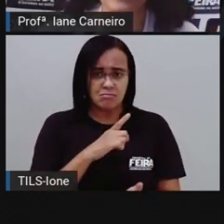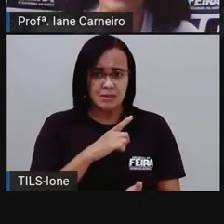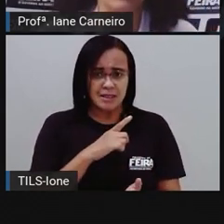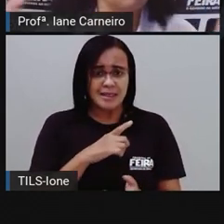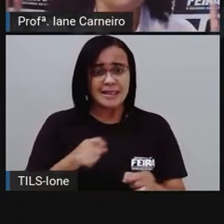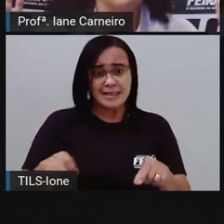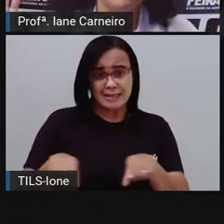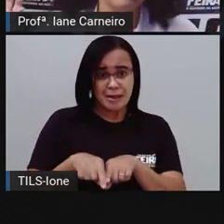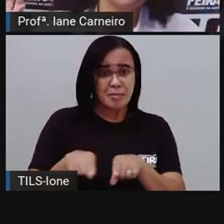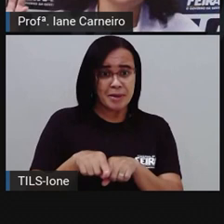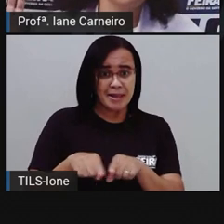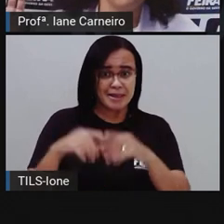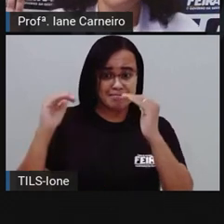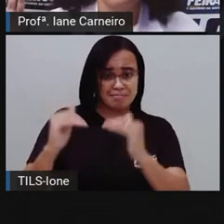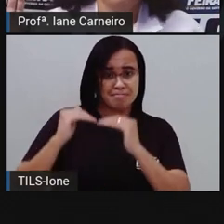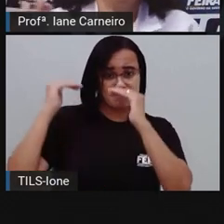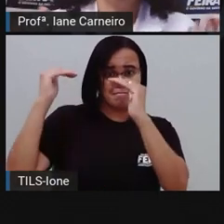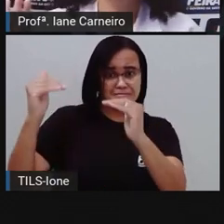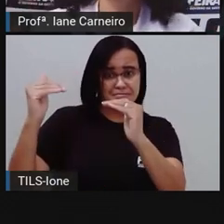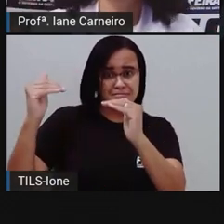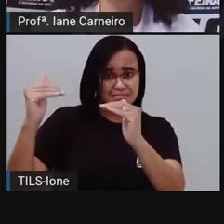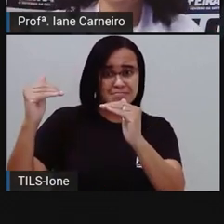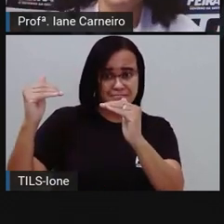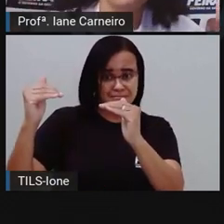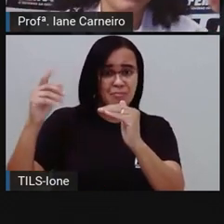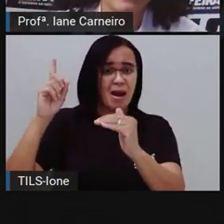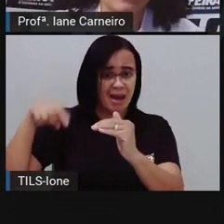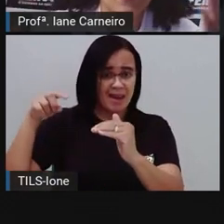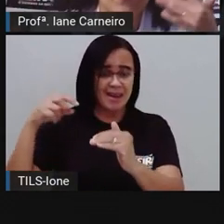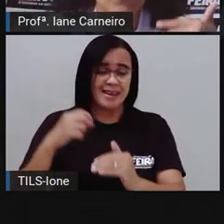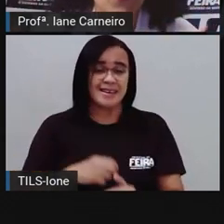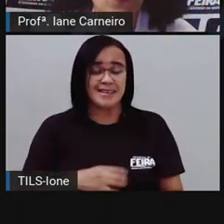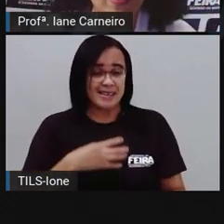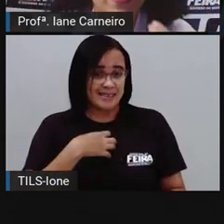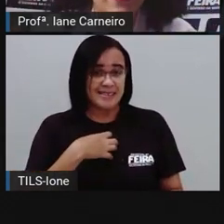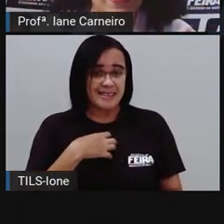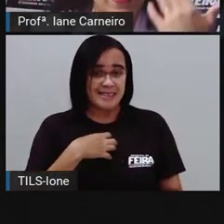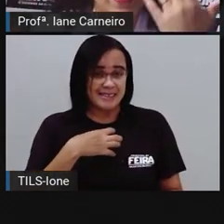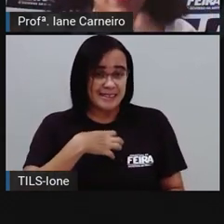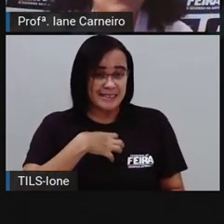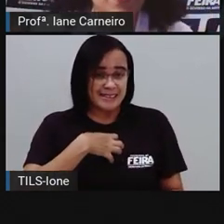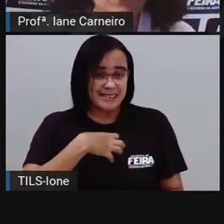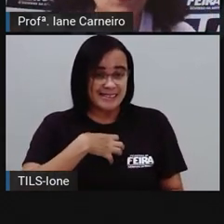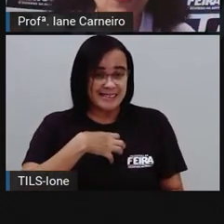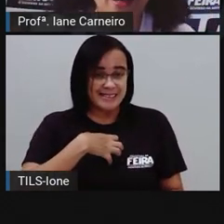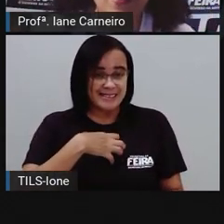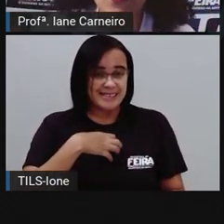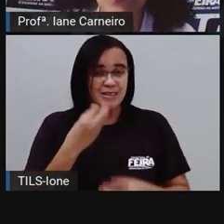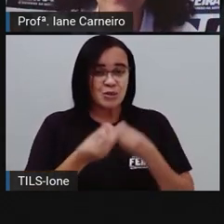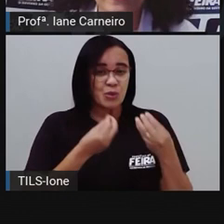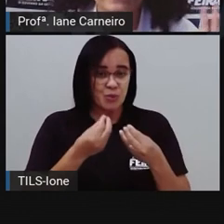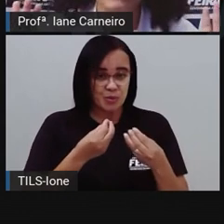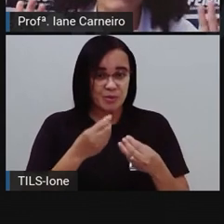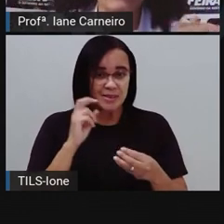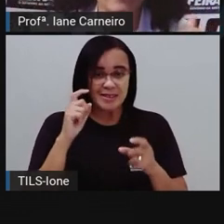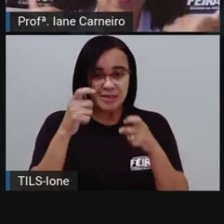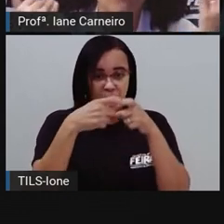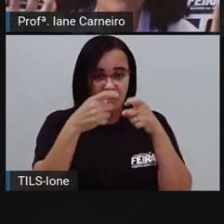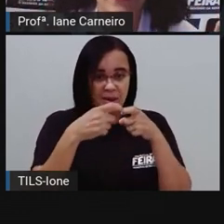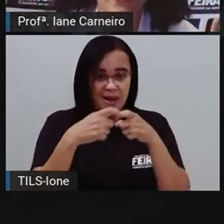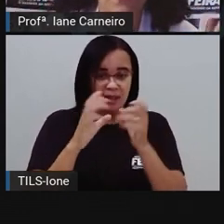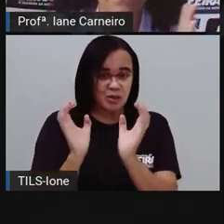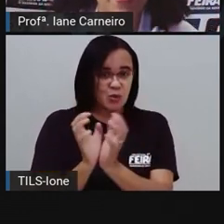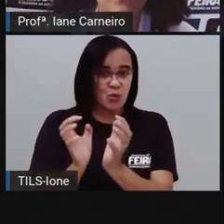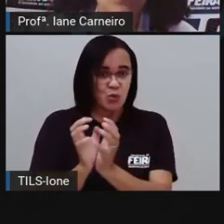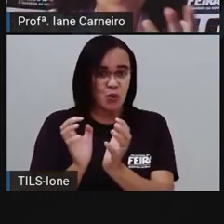Pode ser que tenha pessoas que não sintam, né? Não, eu não sinto isso. Por exemplo, a Pró colocou aqui, né? Os médicos de azul. Tem gente que